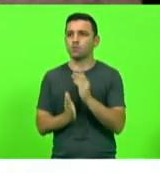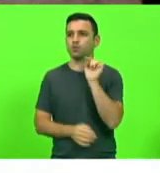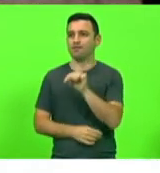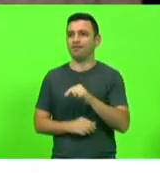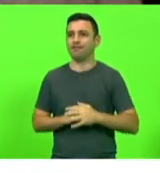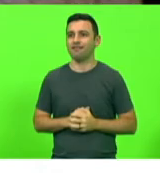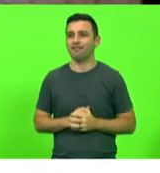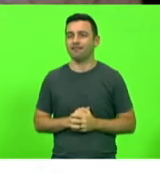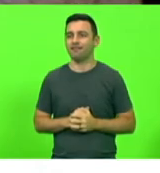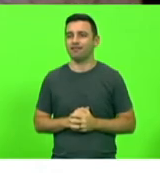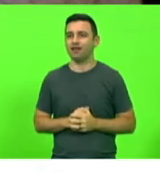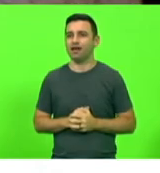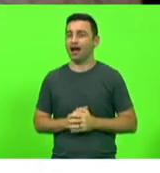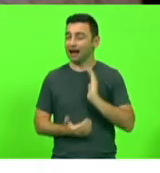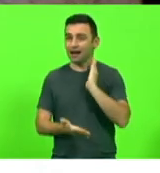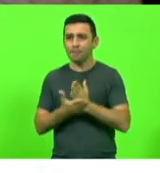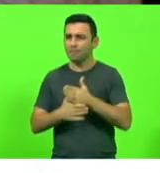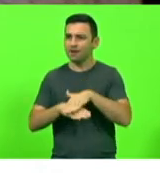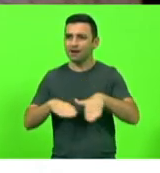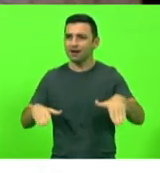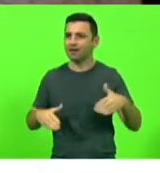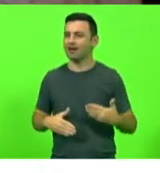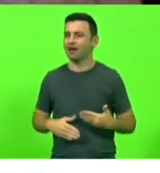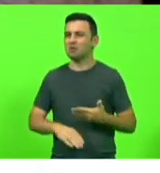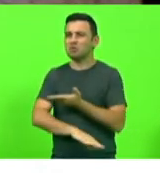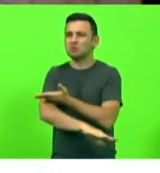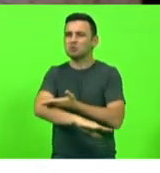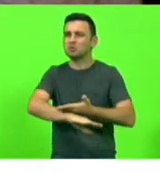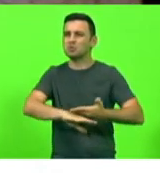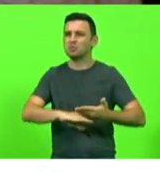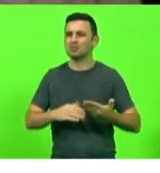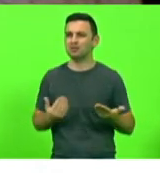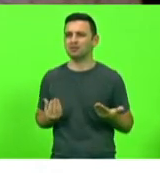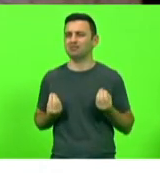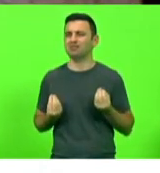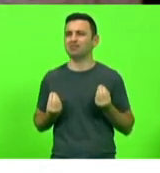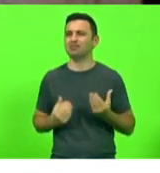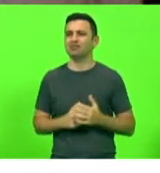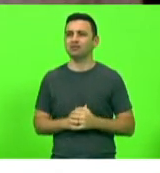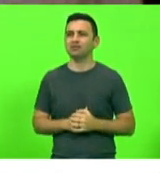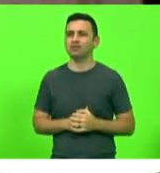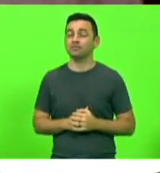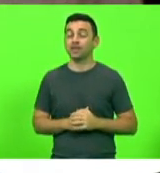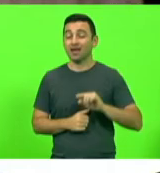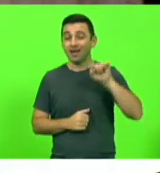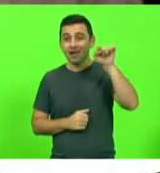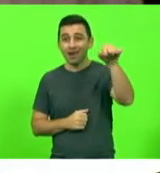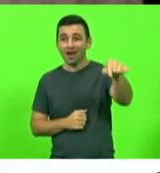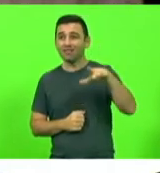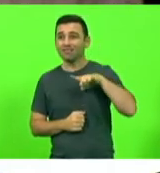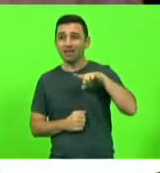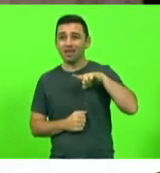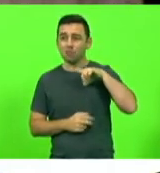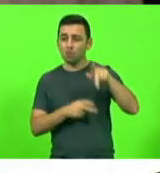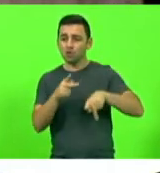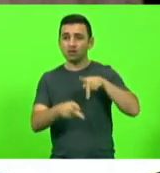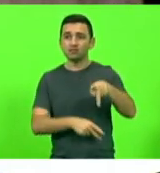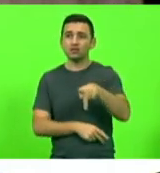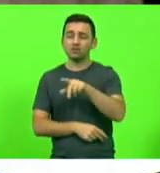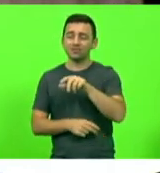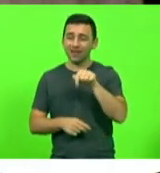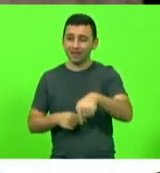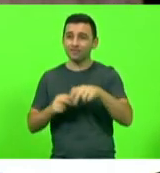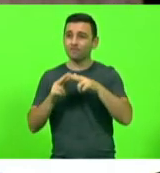tem que romper esse ciclo, porque na ponta tem florianopolitanos que sofrem,